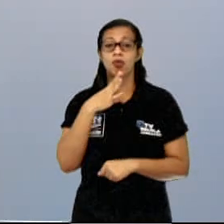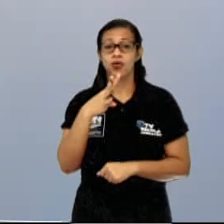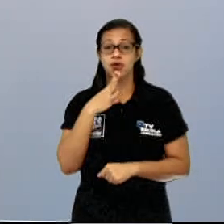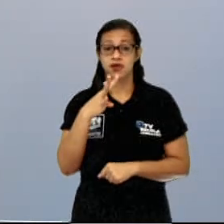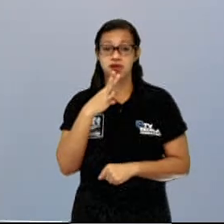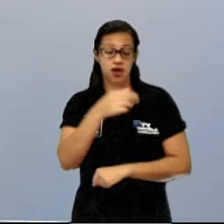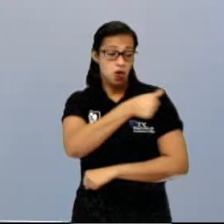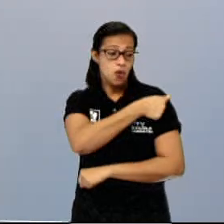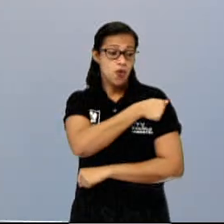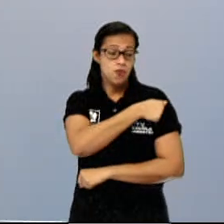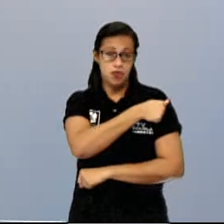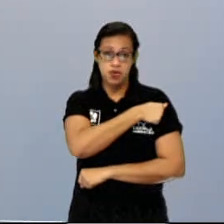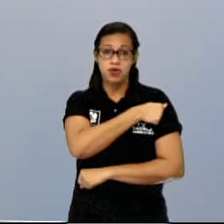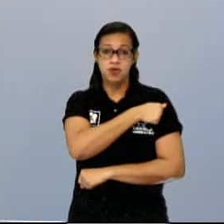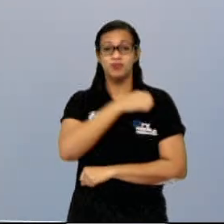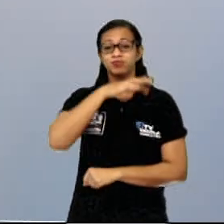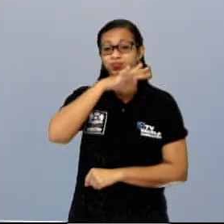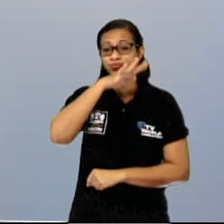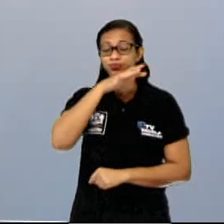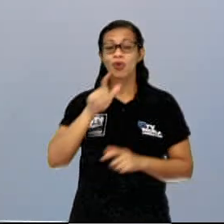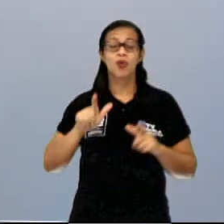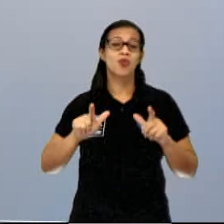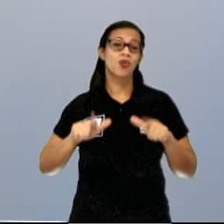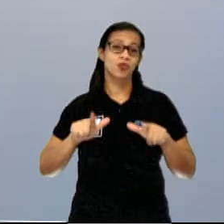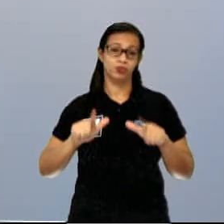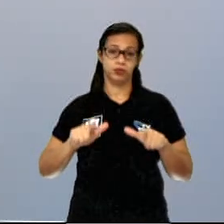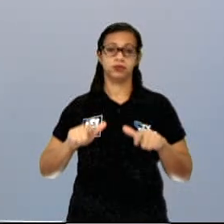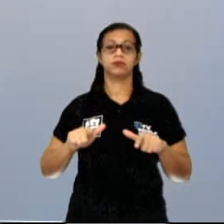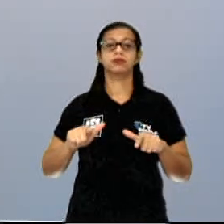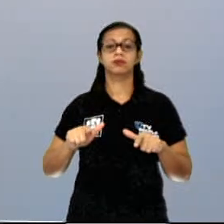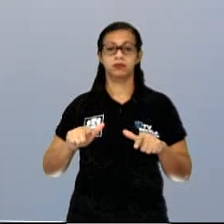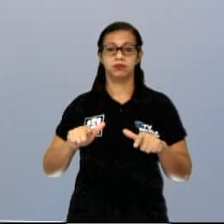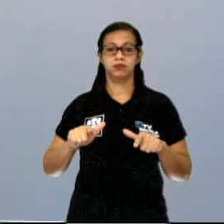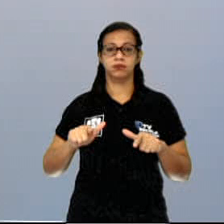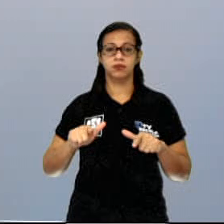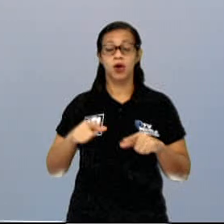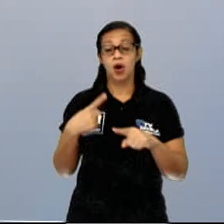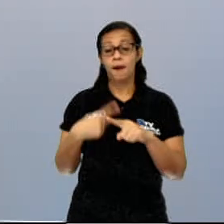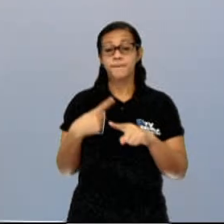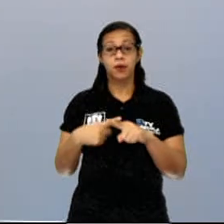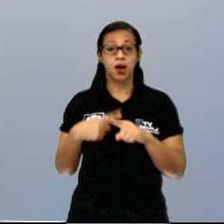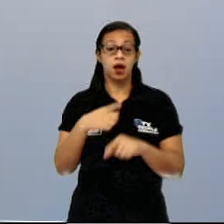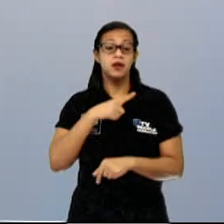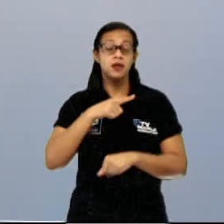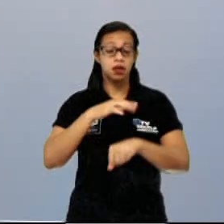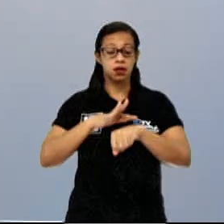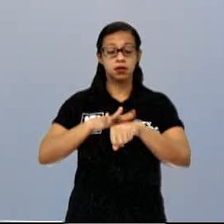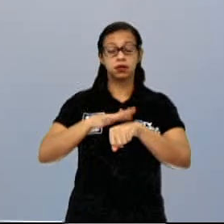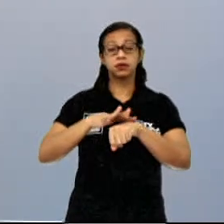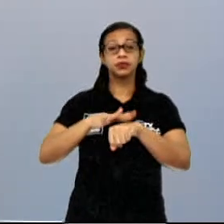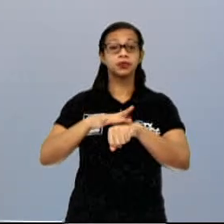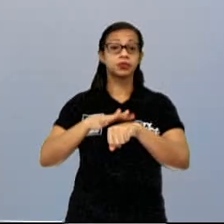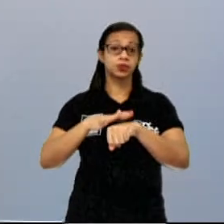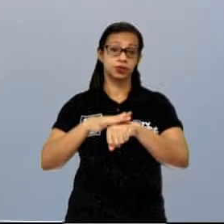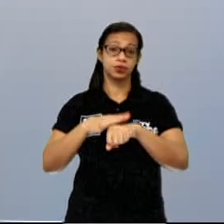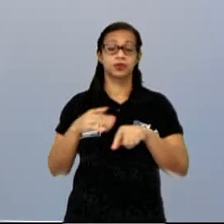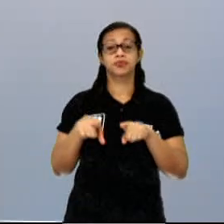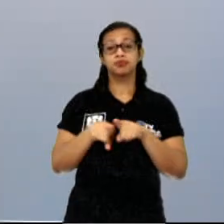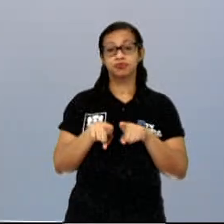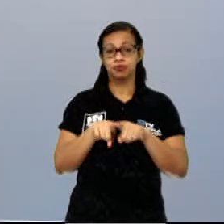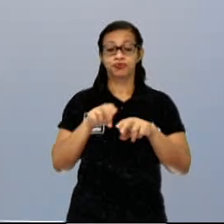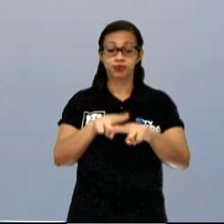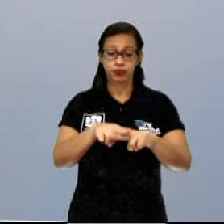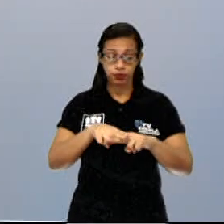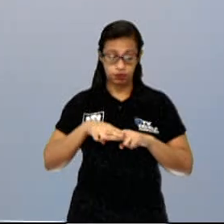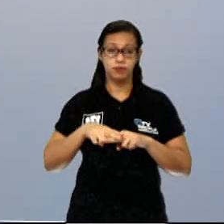diversas doenças infecciosas. Doenças essas que eram provocadas por aqueles problemas que a gente já falou antes. Falta de esgoto,